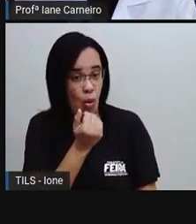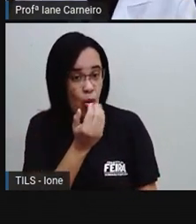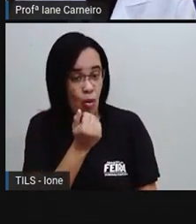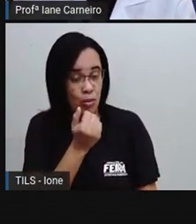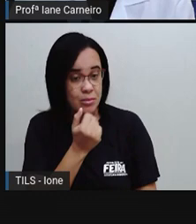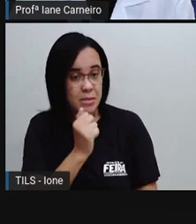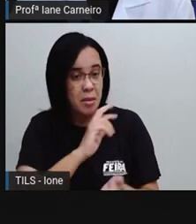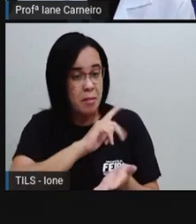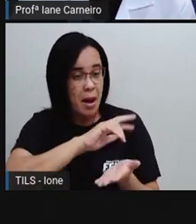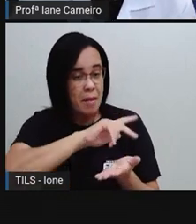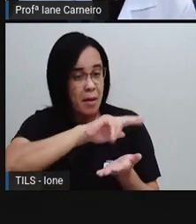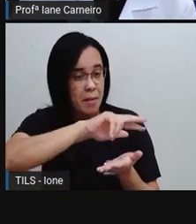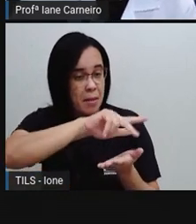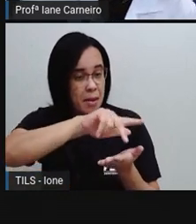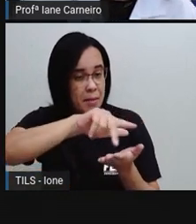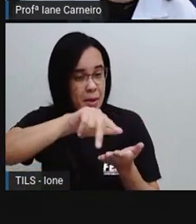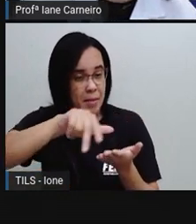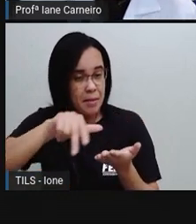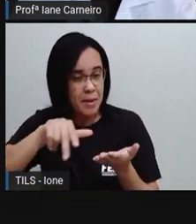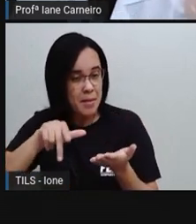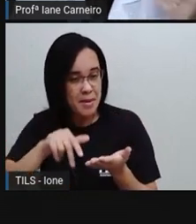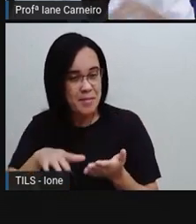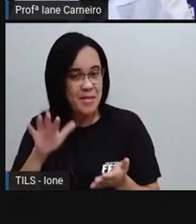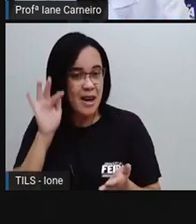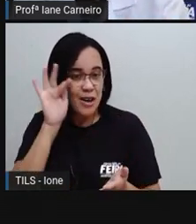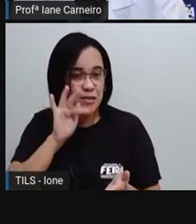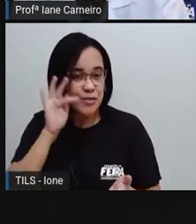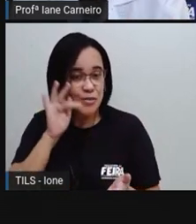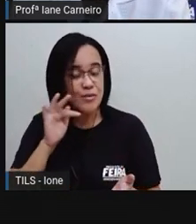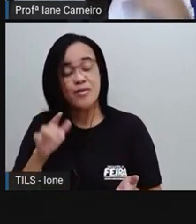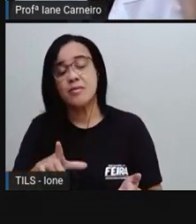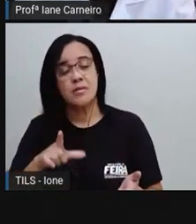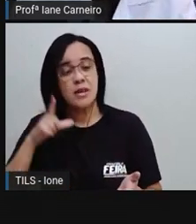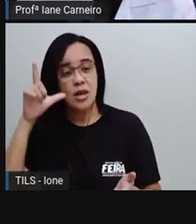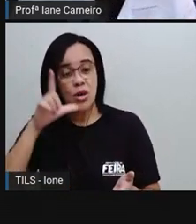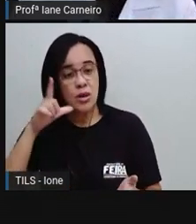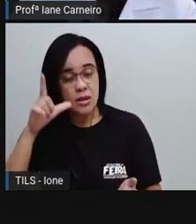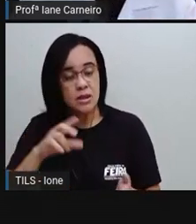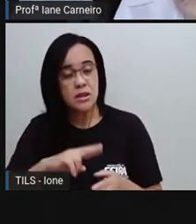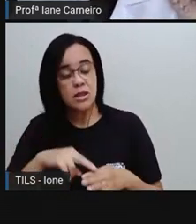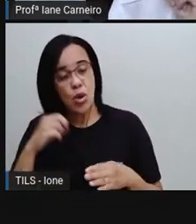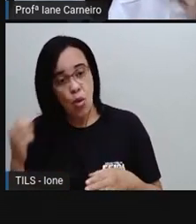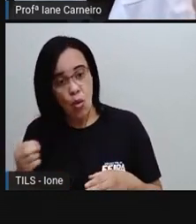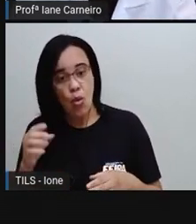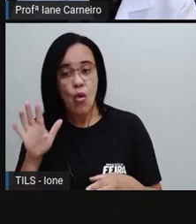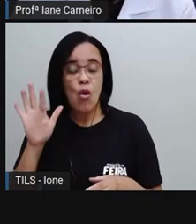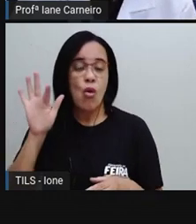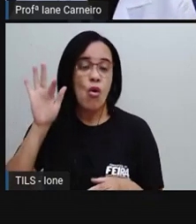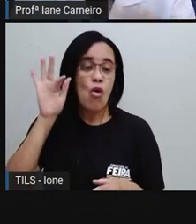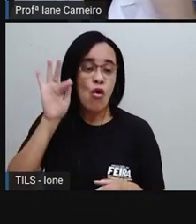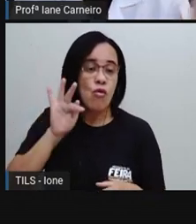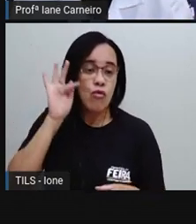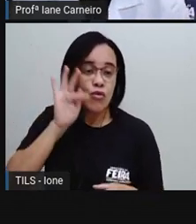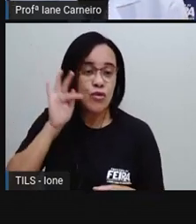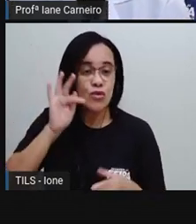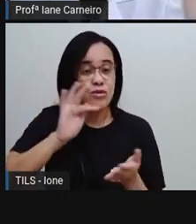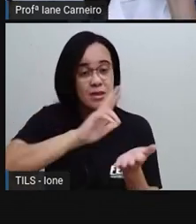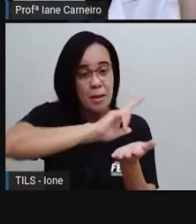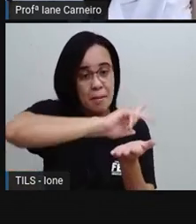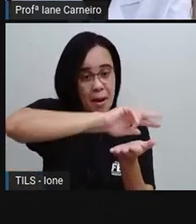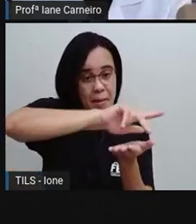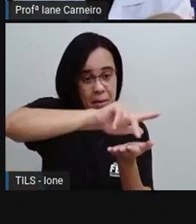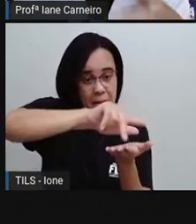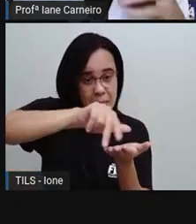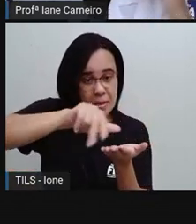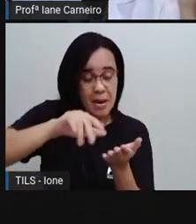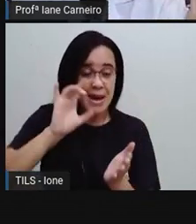variadas, né? Então, coma um pouquinho de banana, um pouquinho de uva, laranja, né? Pera, maçã. Porque